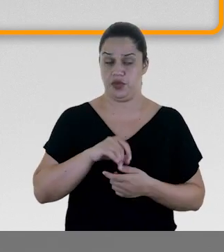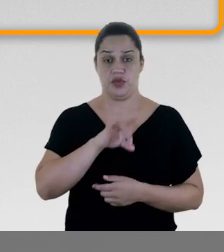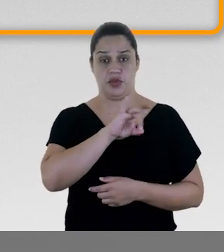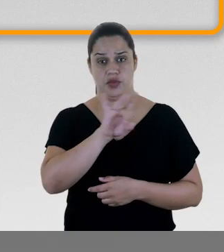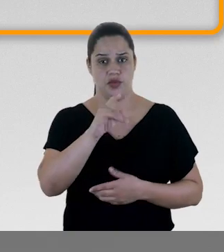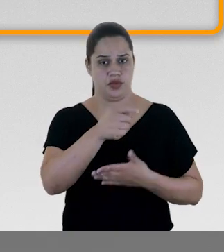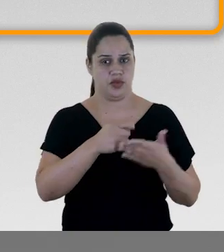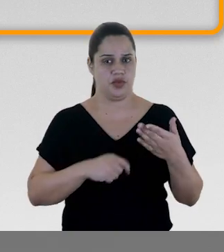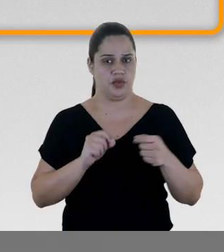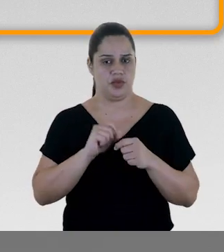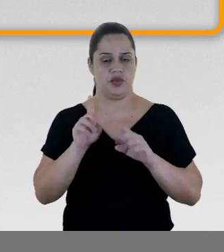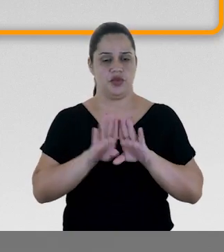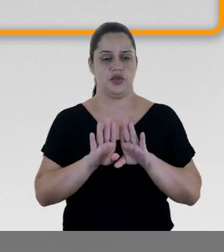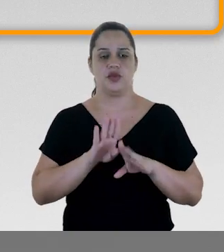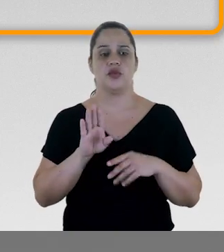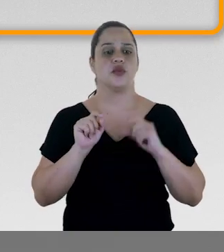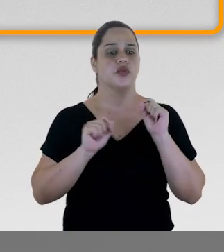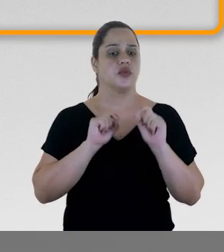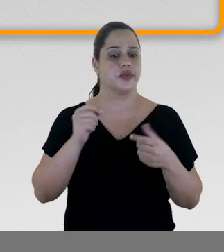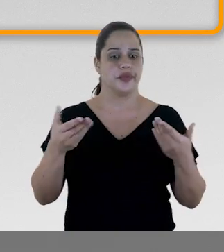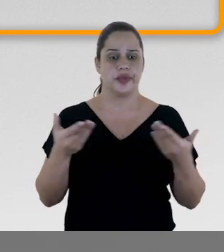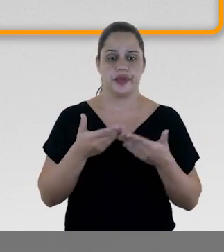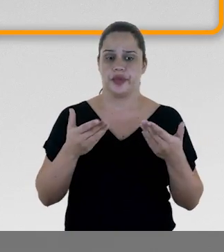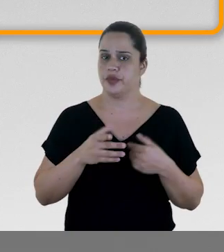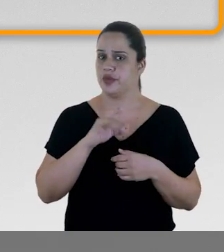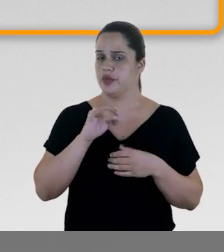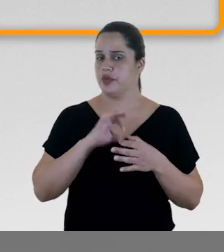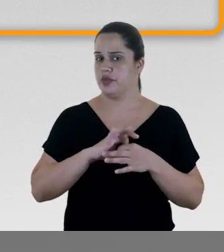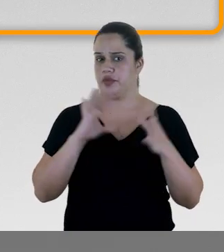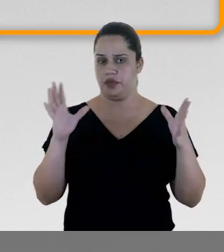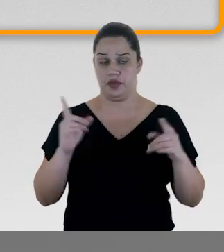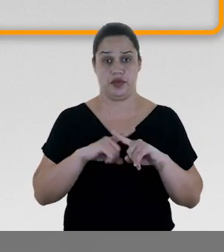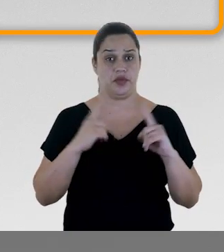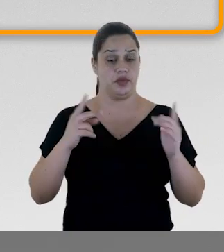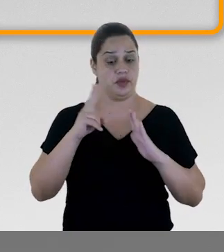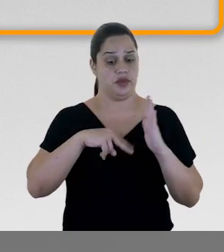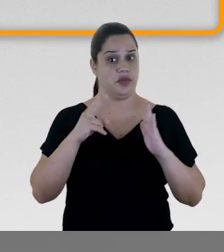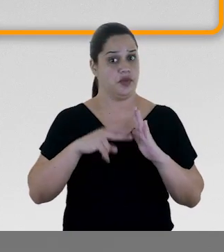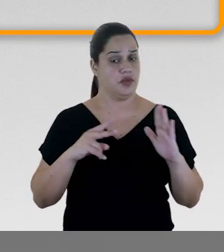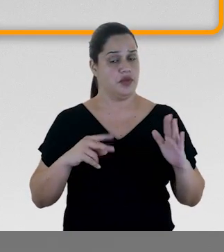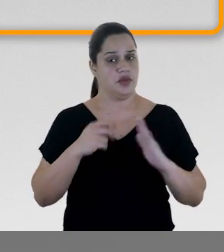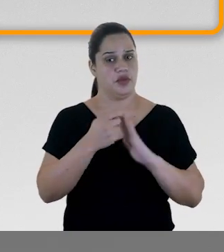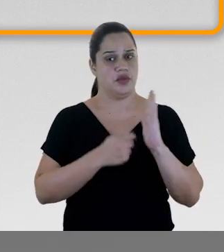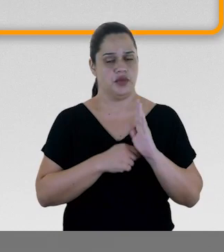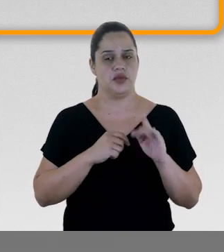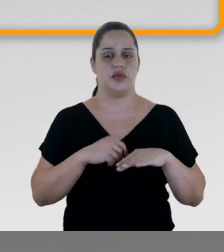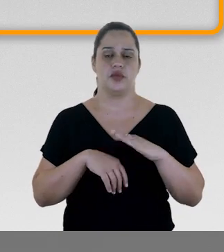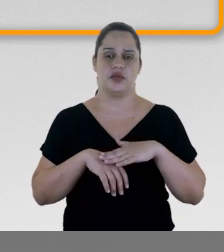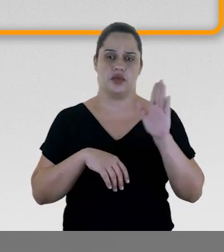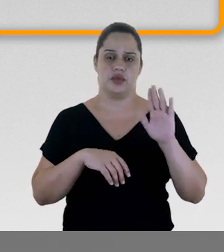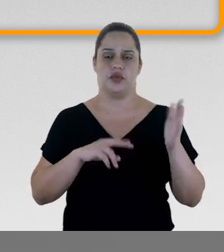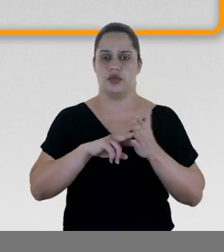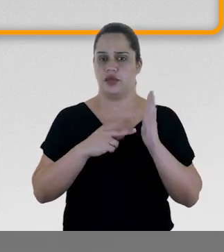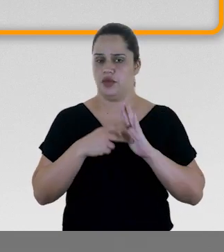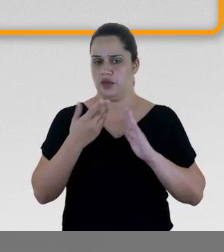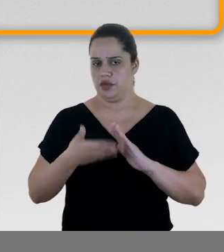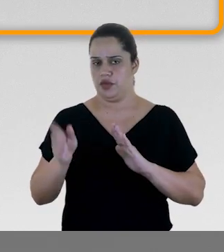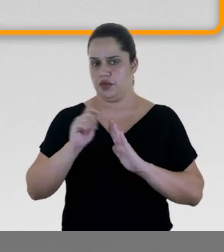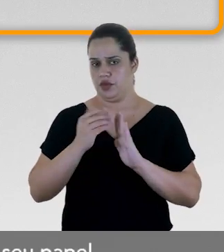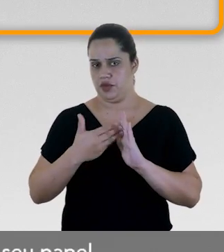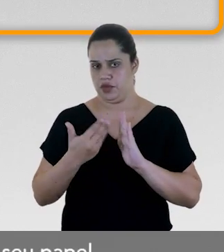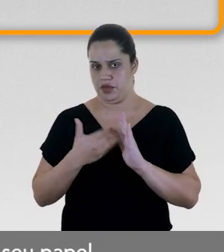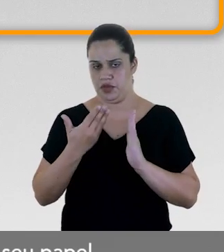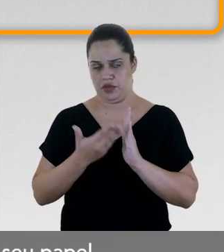texto é independente, porém, a leitura de todos os textos traz mais significados para a obra.